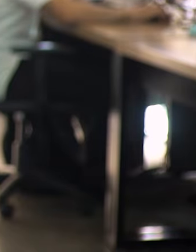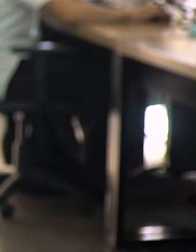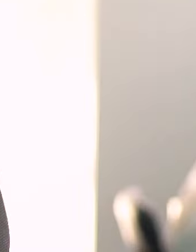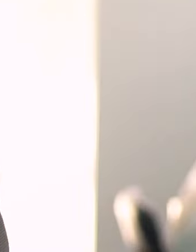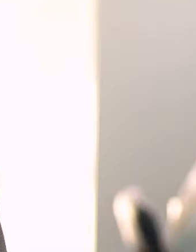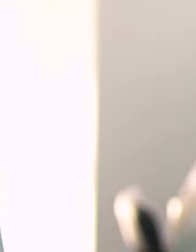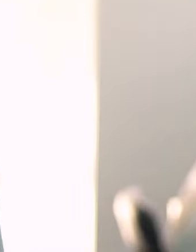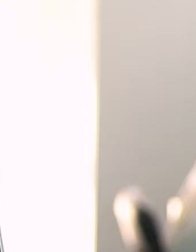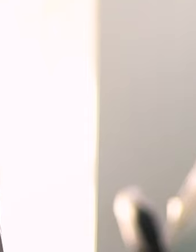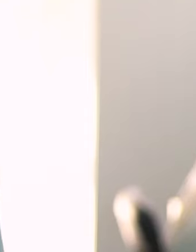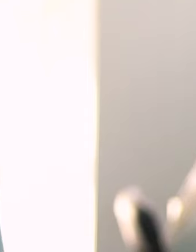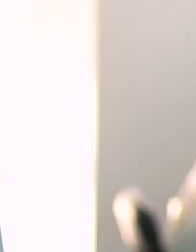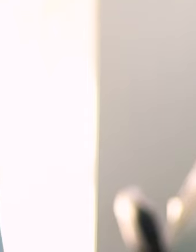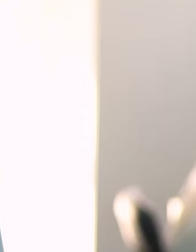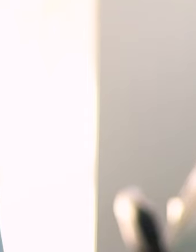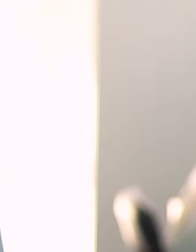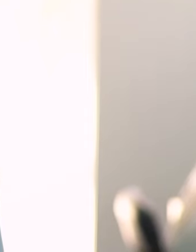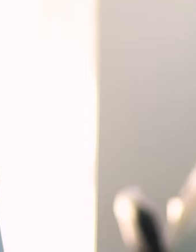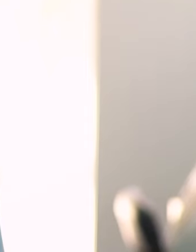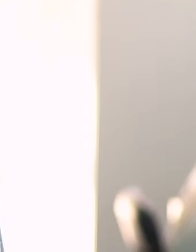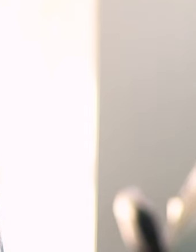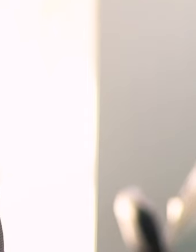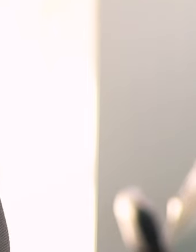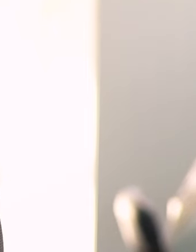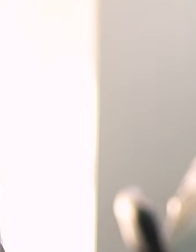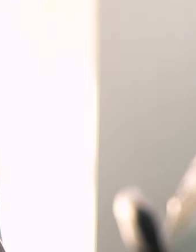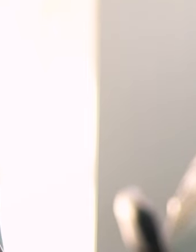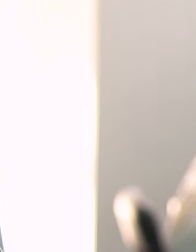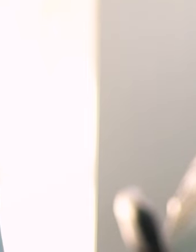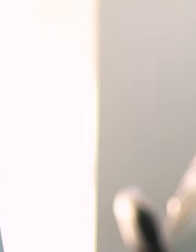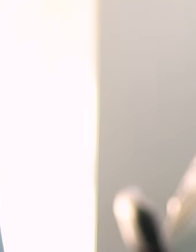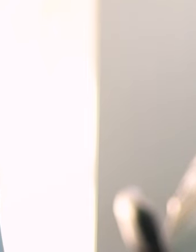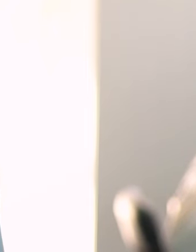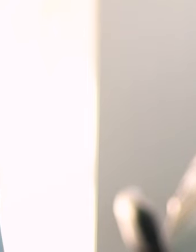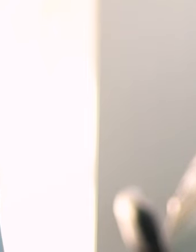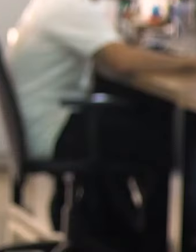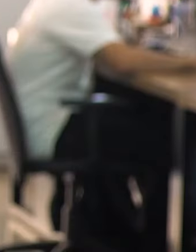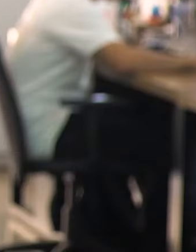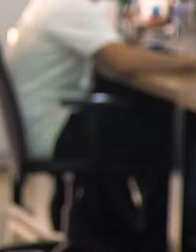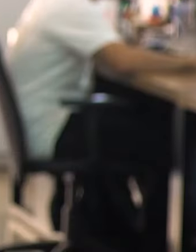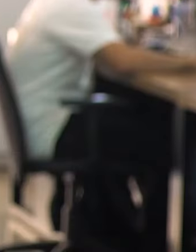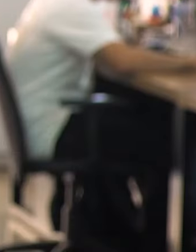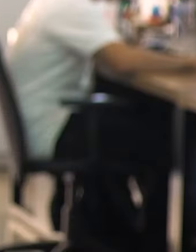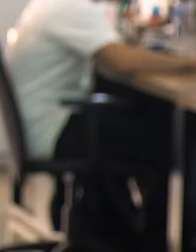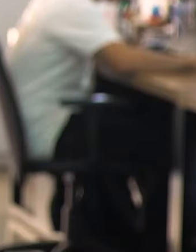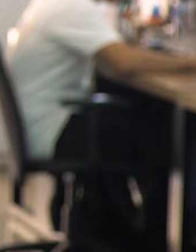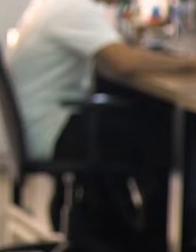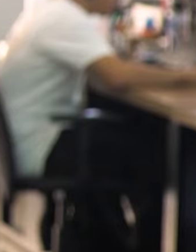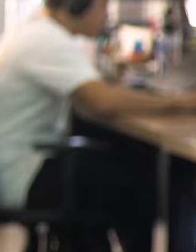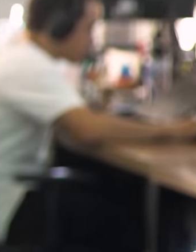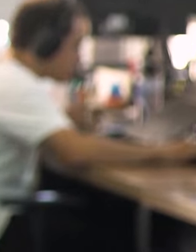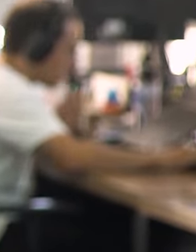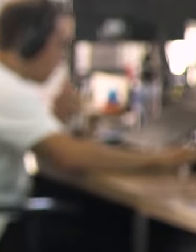papel. Sem problemas também. É só comparecer no diretório municipal do PT aí na sua cidade. Não tem desculpa,